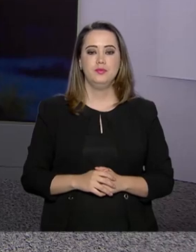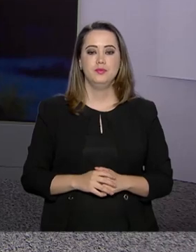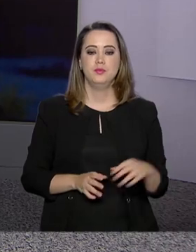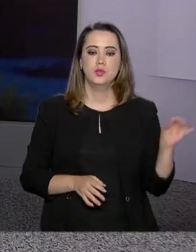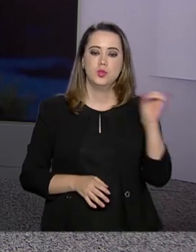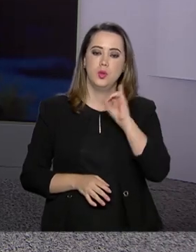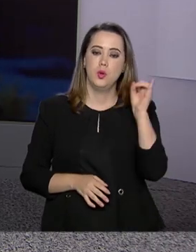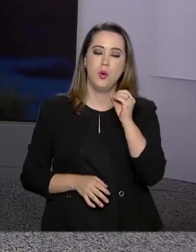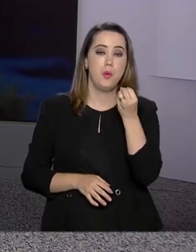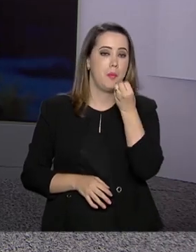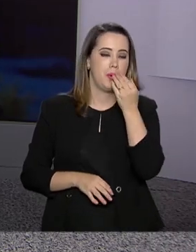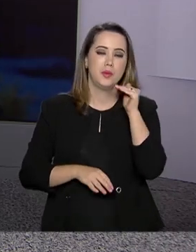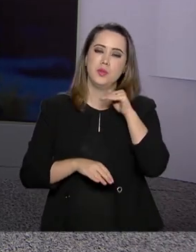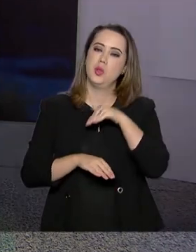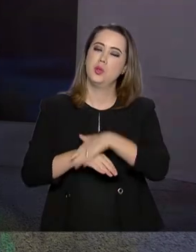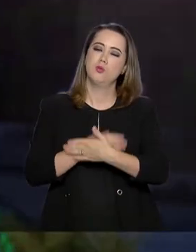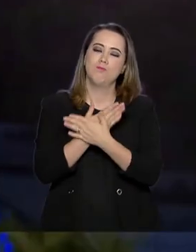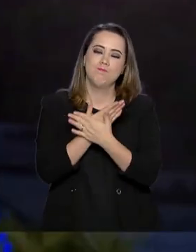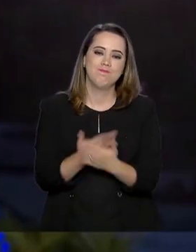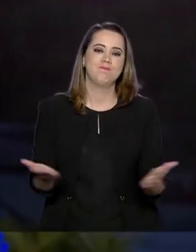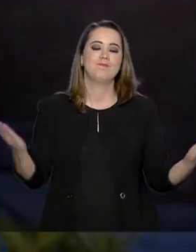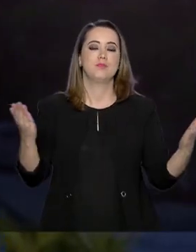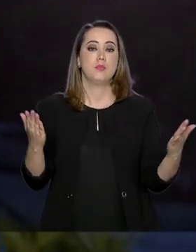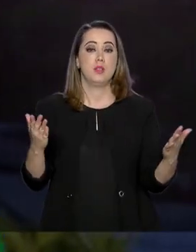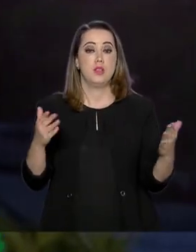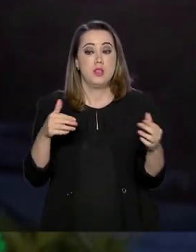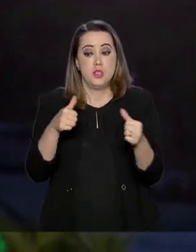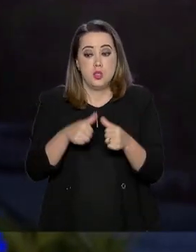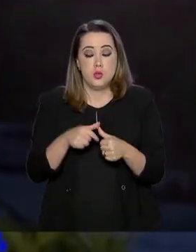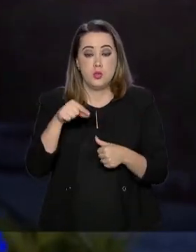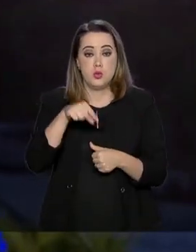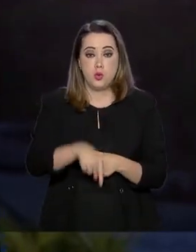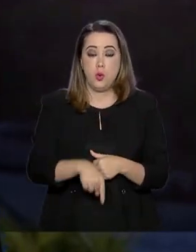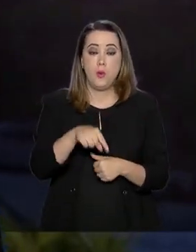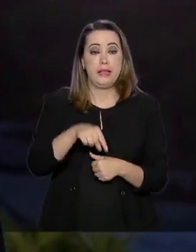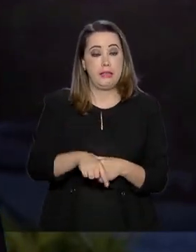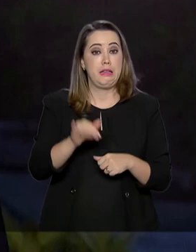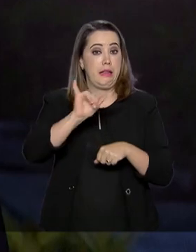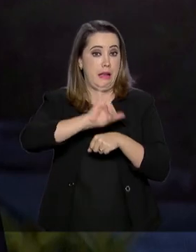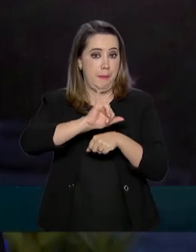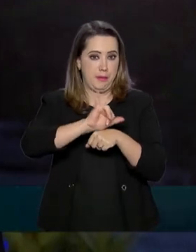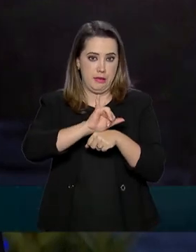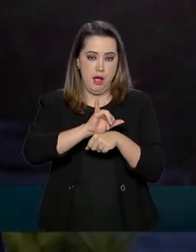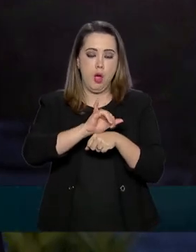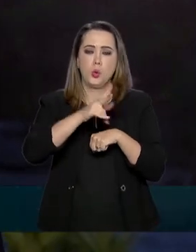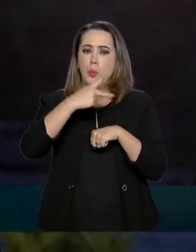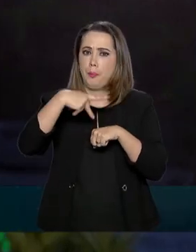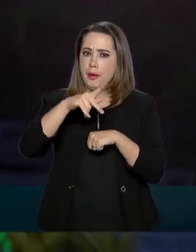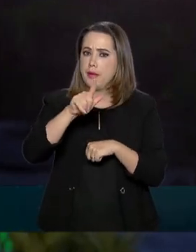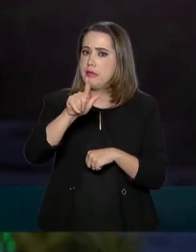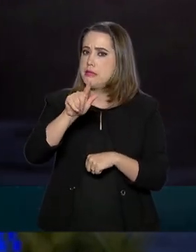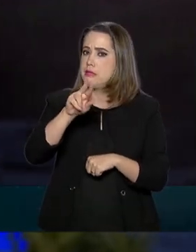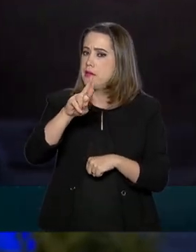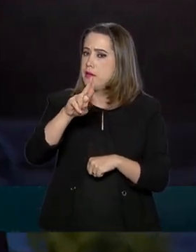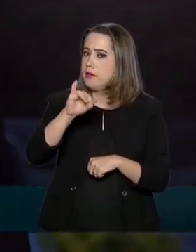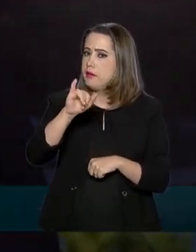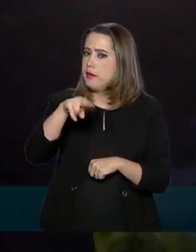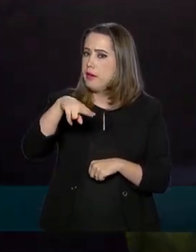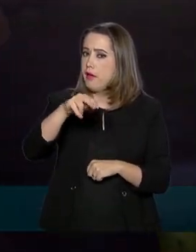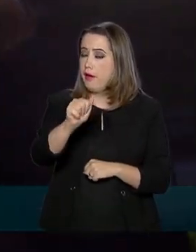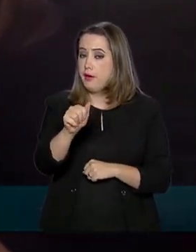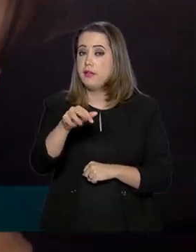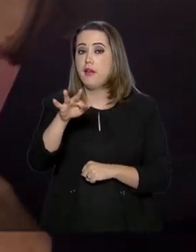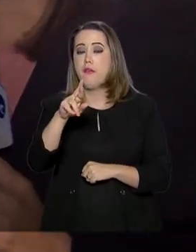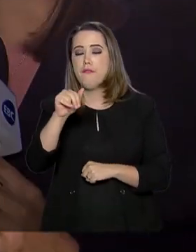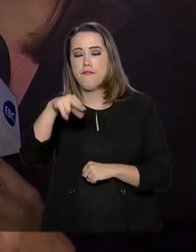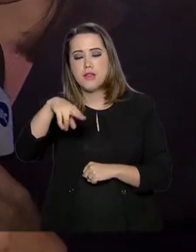Olá, Roberto, boa noite, uma boa noite a todos. Eu estou aqui em Cayena, a capital da Guiana Francesa, com o ministro Marcos